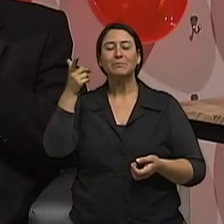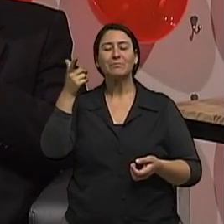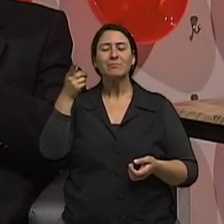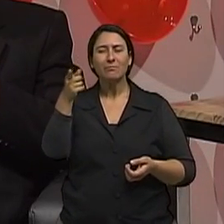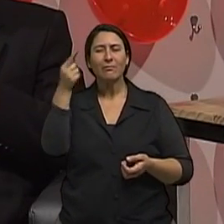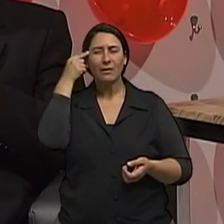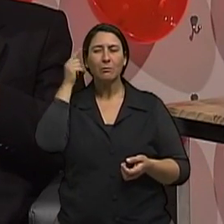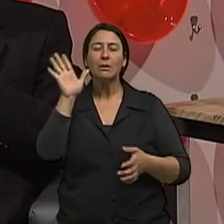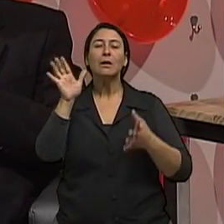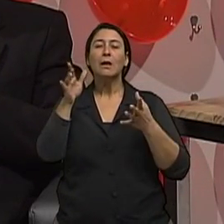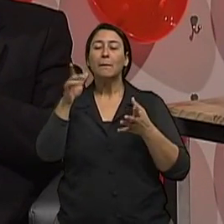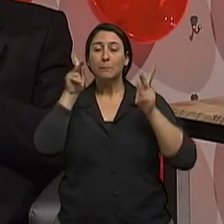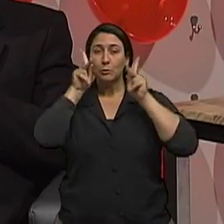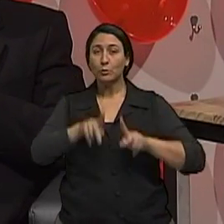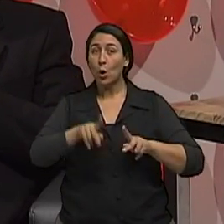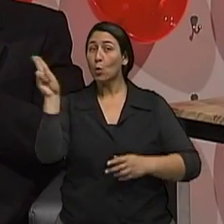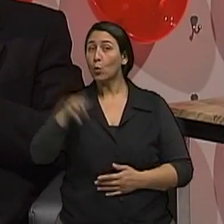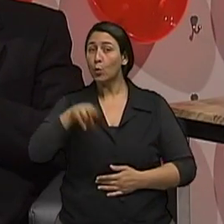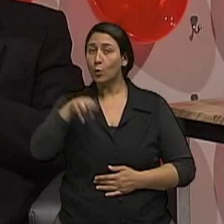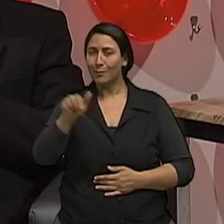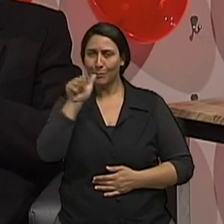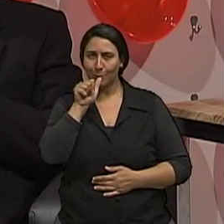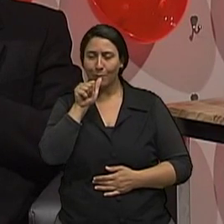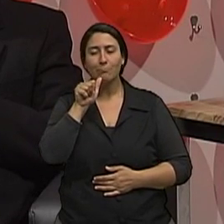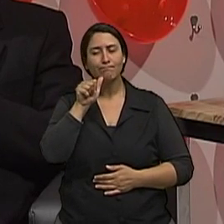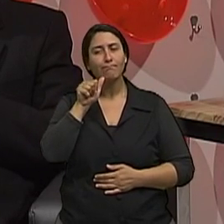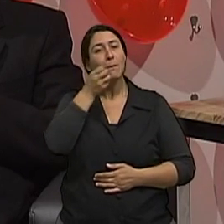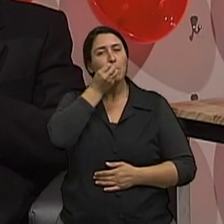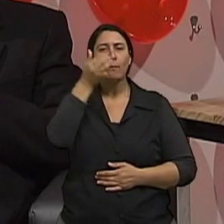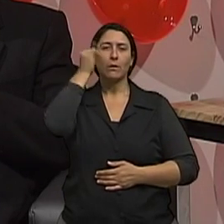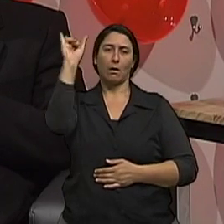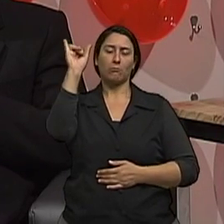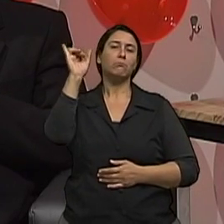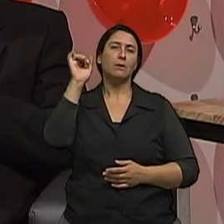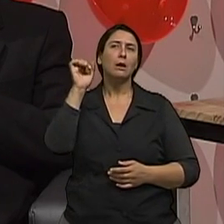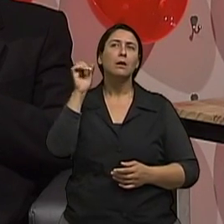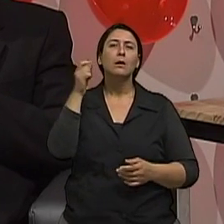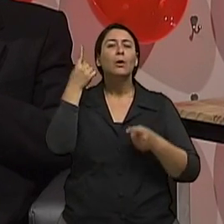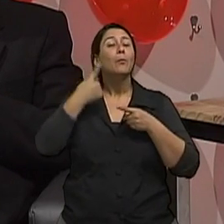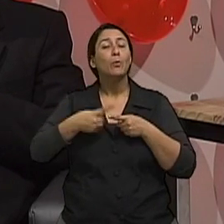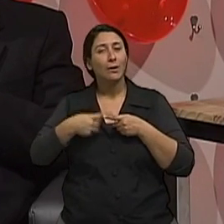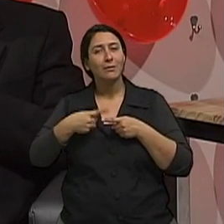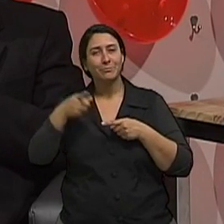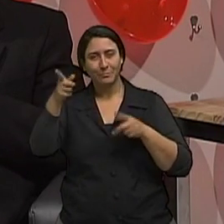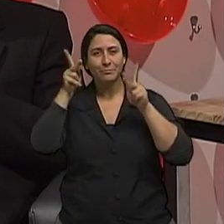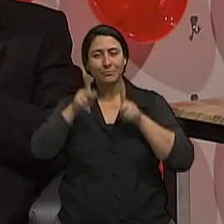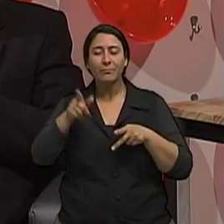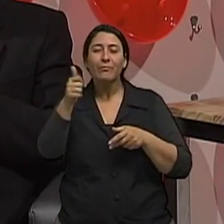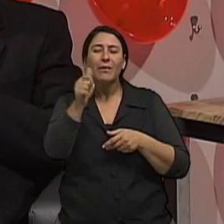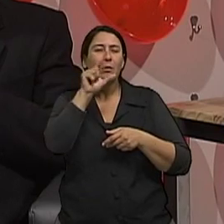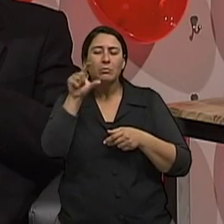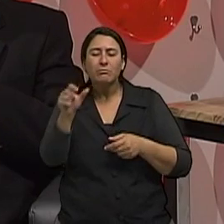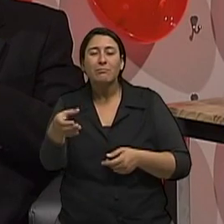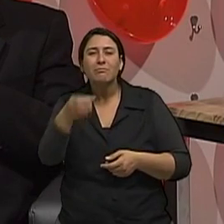Para quem não bebe, não é recomendável que se inicie a beber. Por quê? Porque, em primeiro lugar, esse efeito, mesmo que é moderado do álcool,